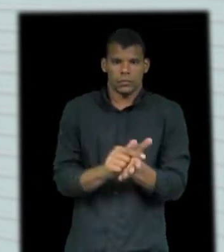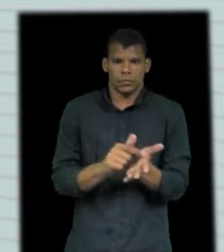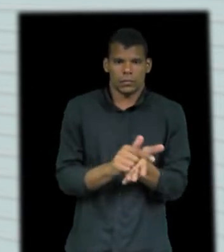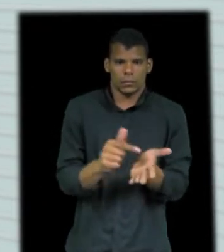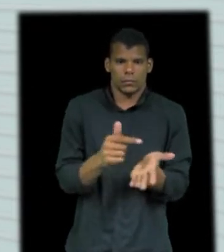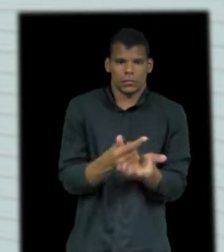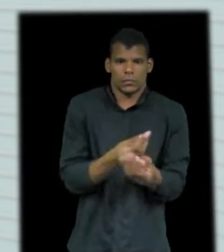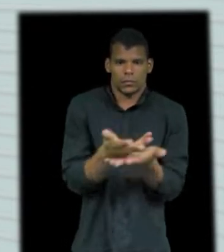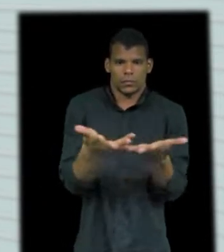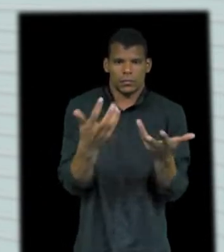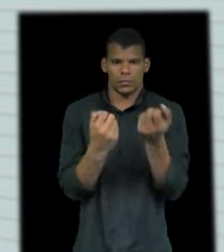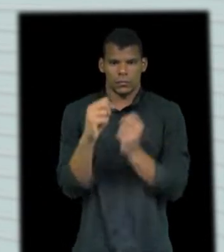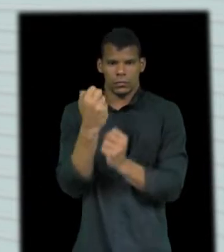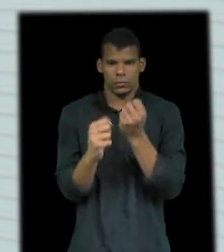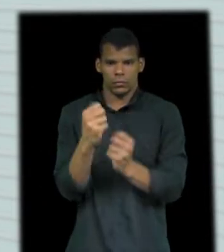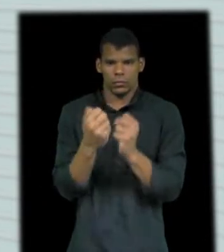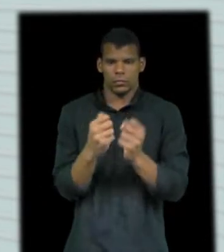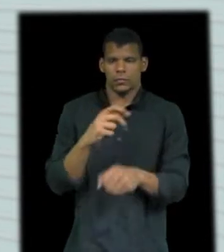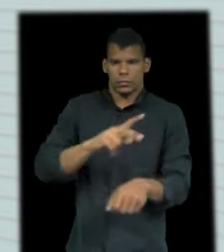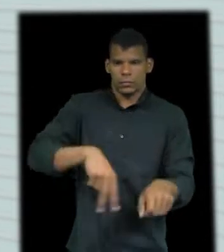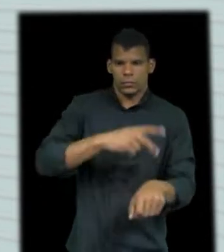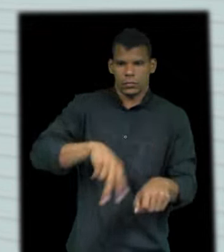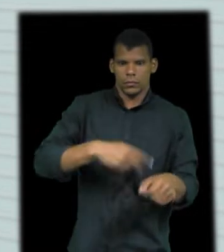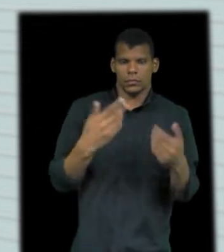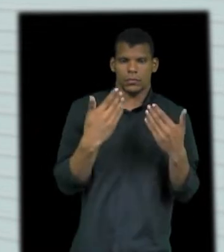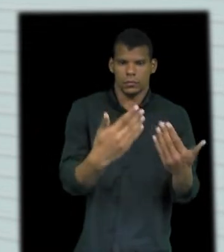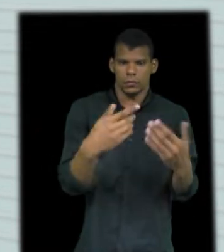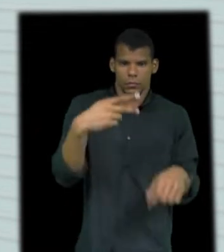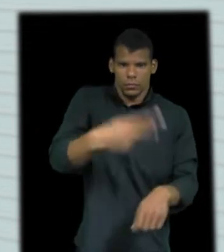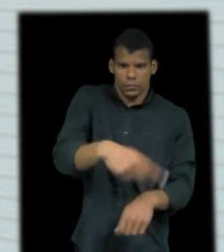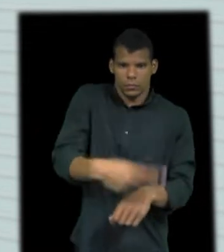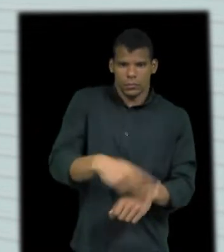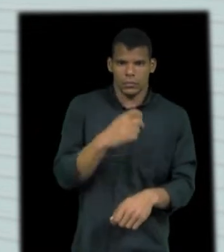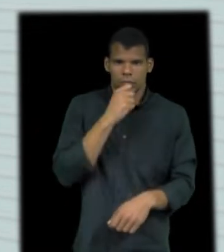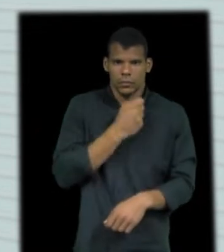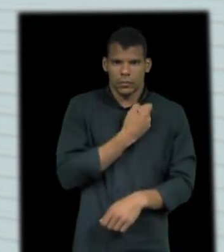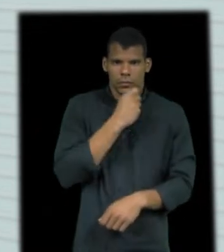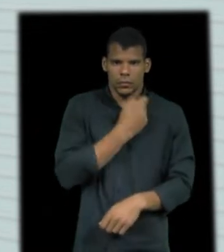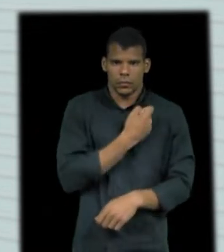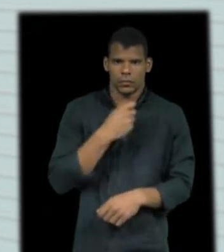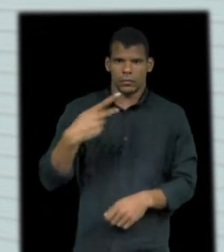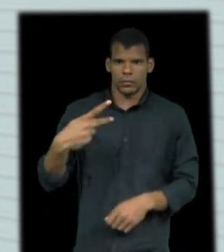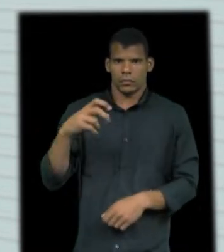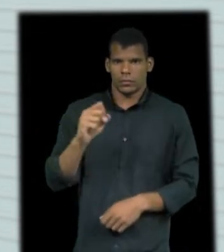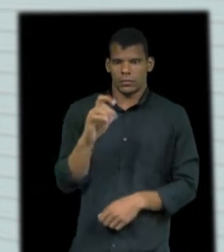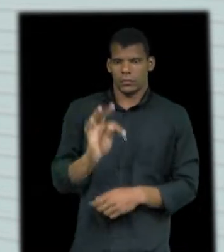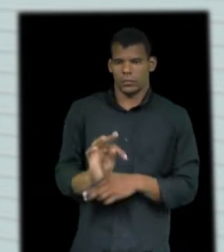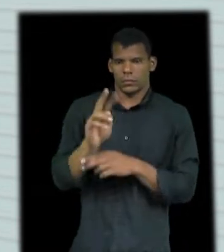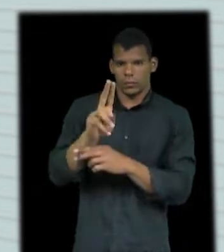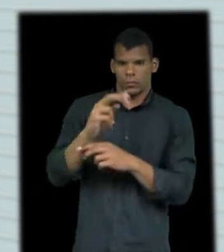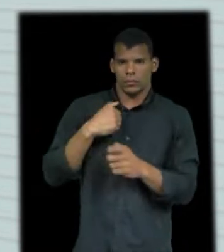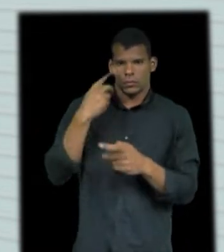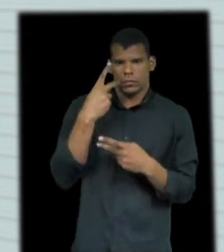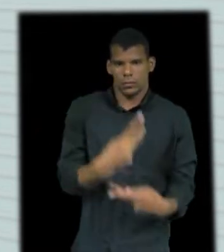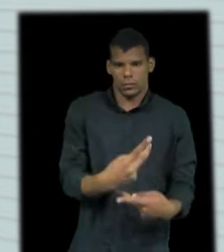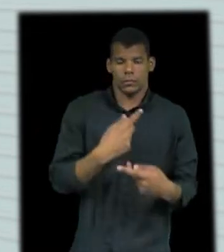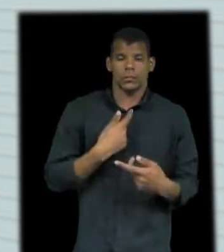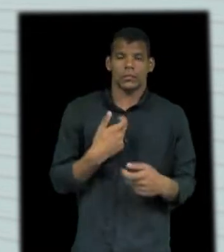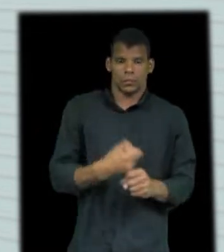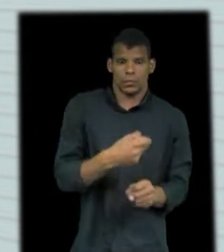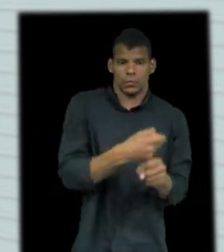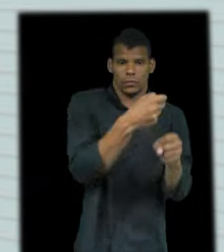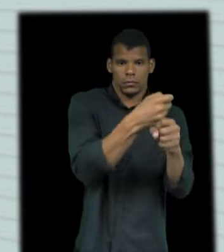uma fábrica e na Praça da Estação, em Maracanau. Zé Batista, do PSTU, visitou Canteiro de Obras na